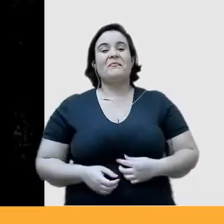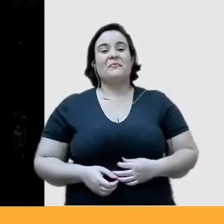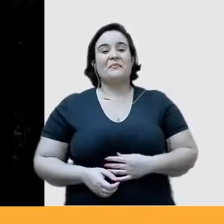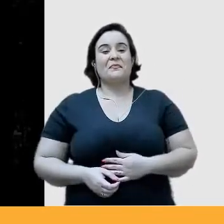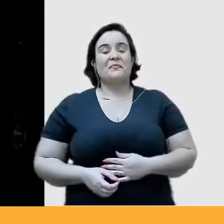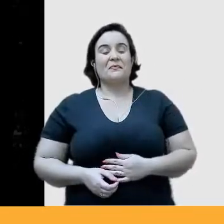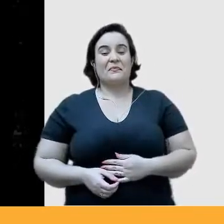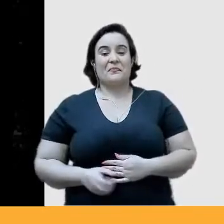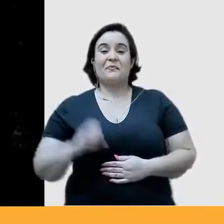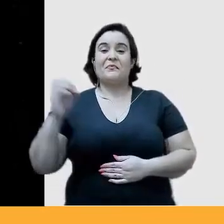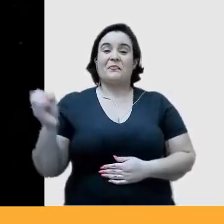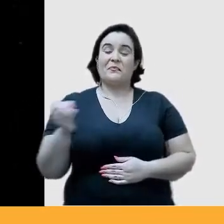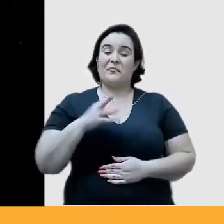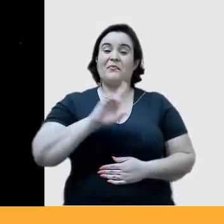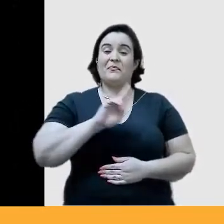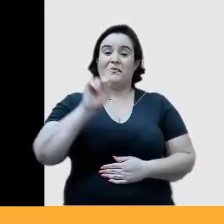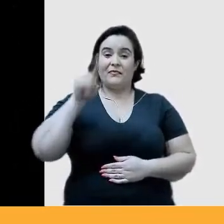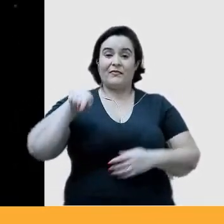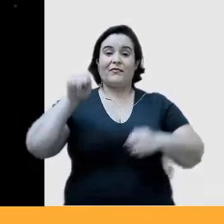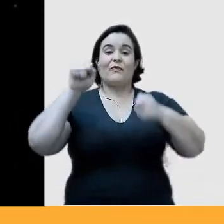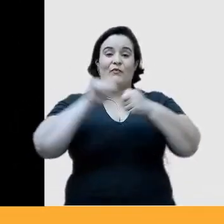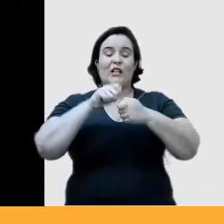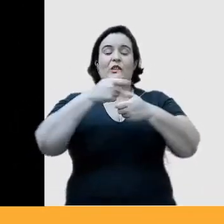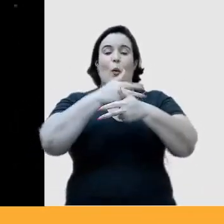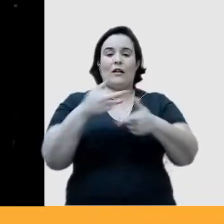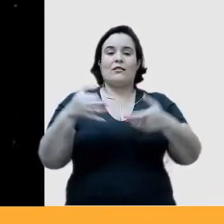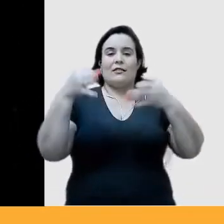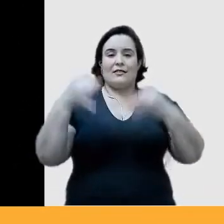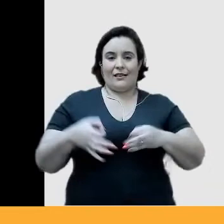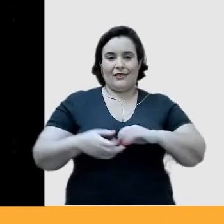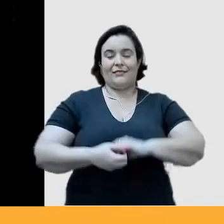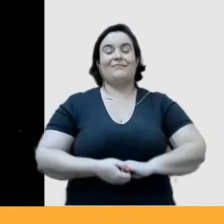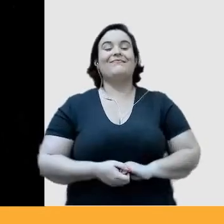é o Faça Coisa Certo é uma coisa que vocês vão